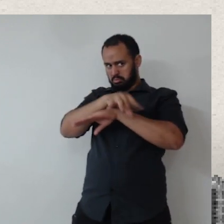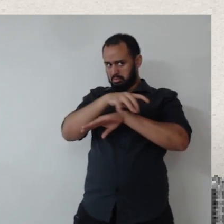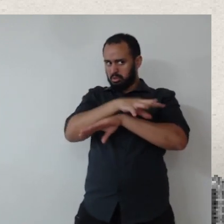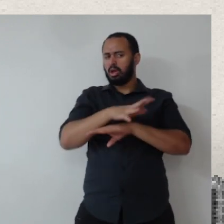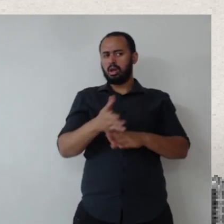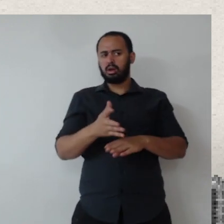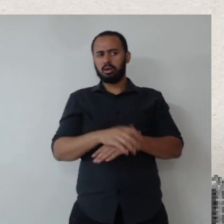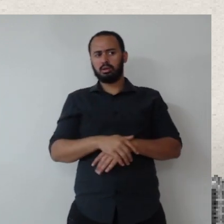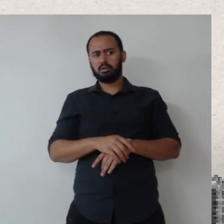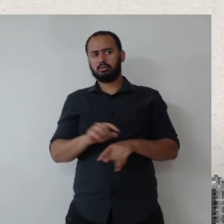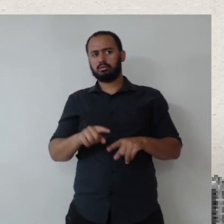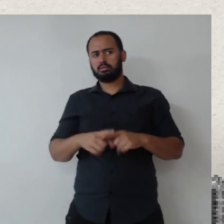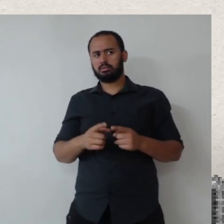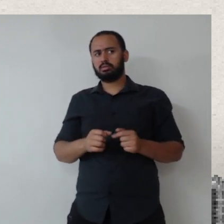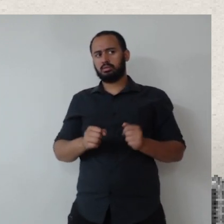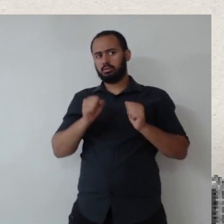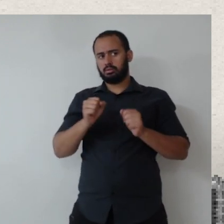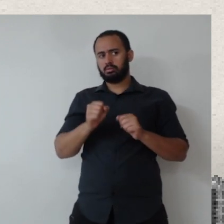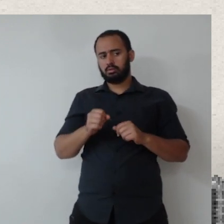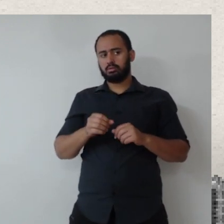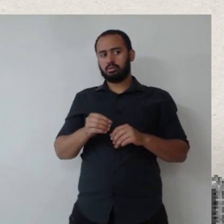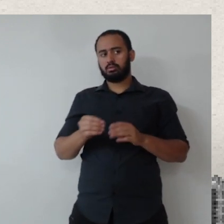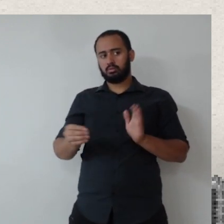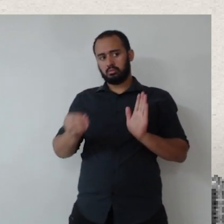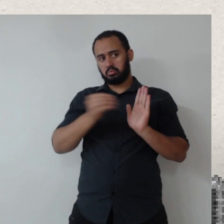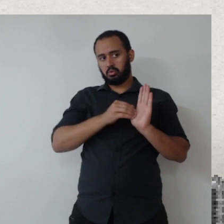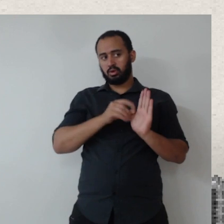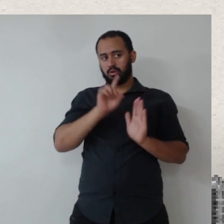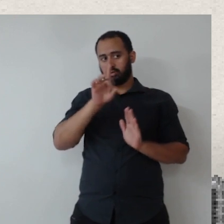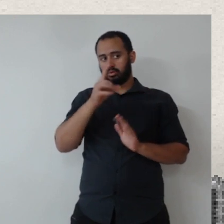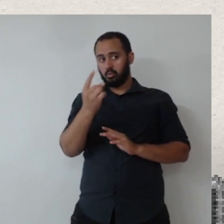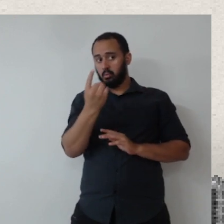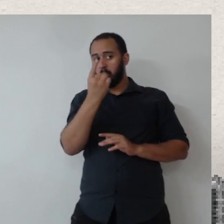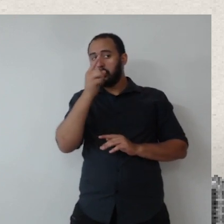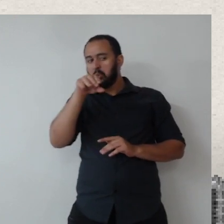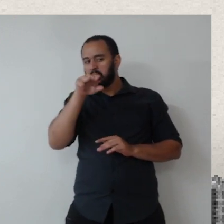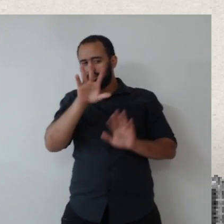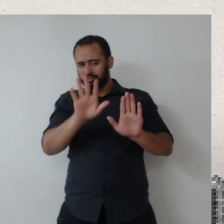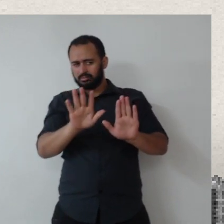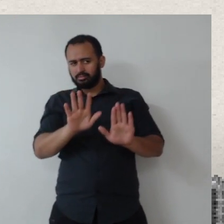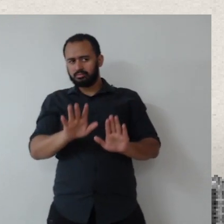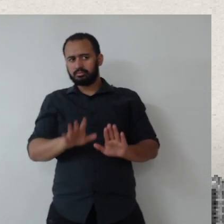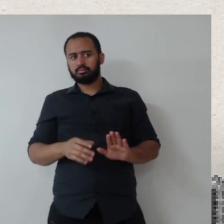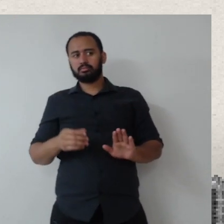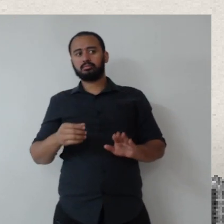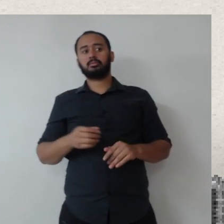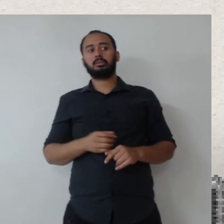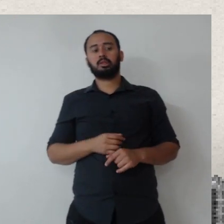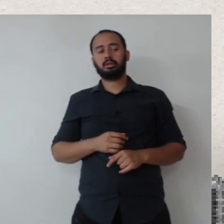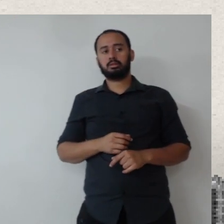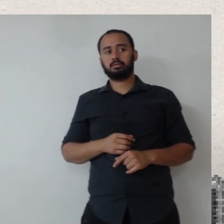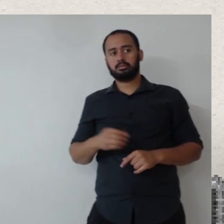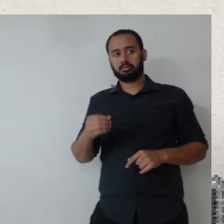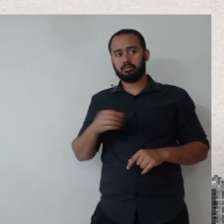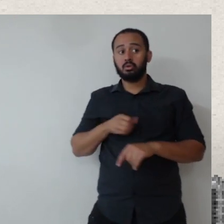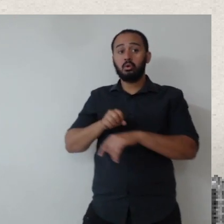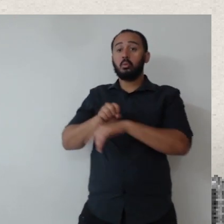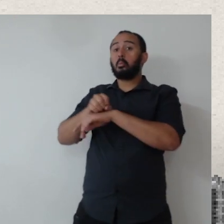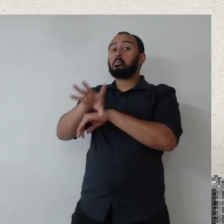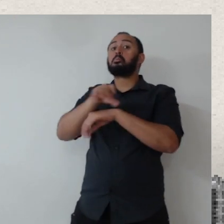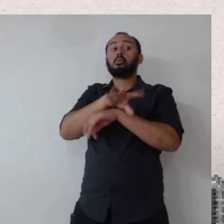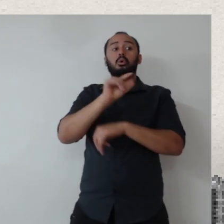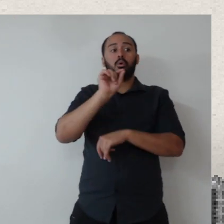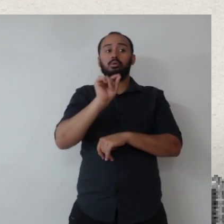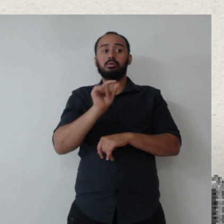É, a não está disponível aqui. Mas a gente põe você só um instantinho. tá. Pronto. para mostrar para o pessoal. Pode mostrar, é ótimo.